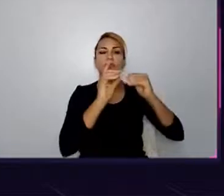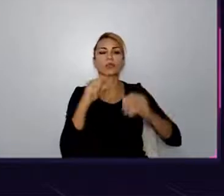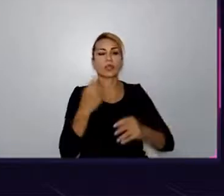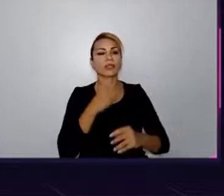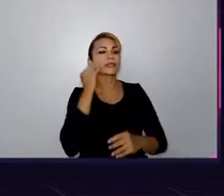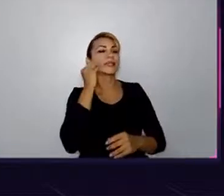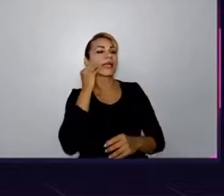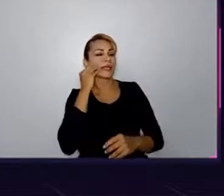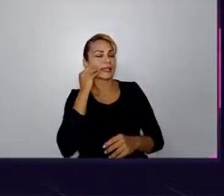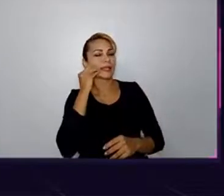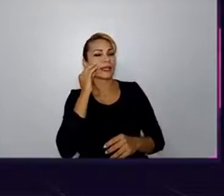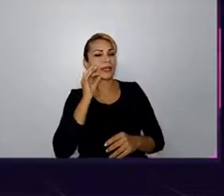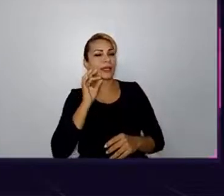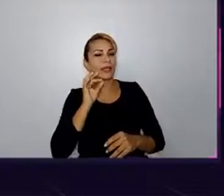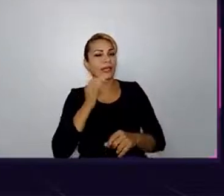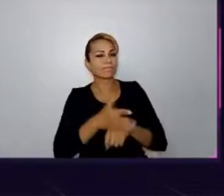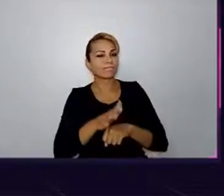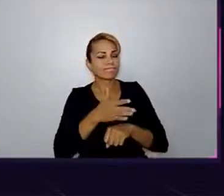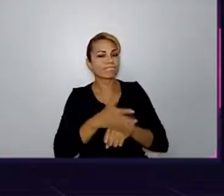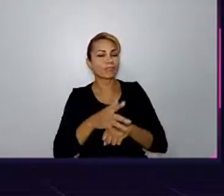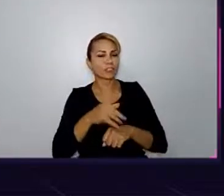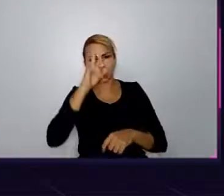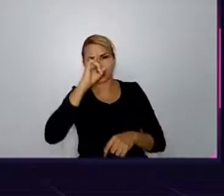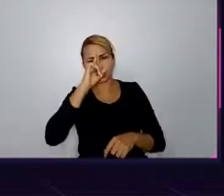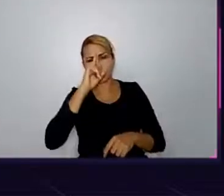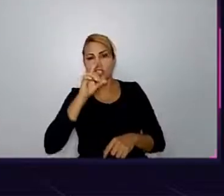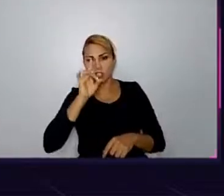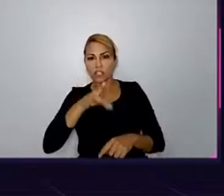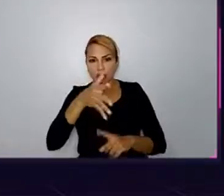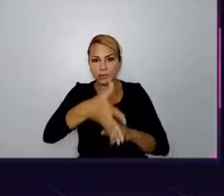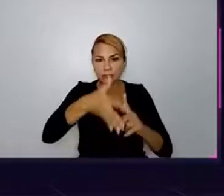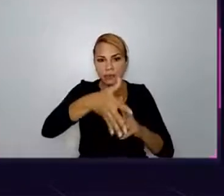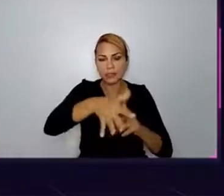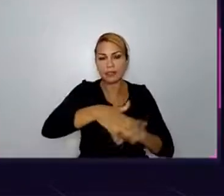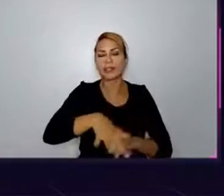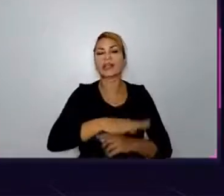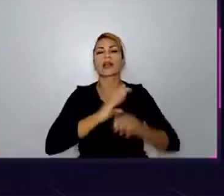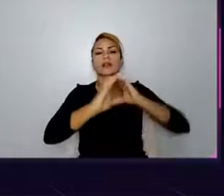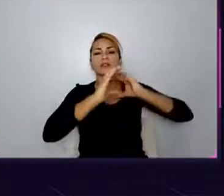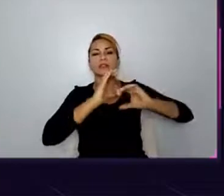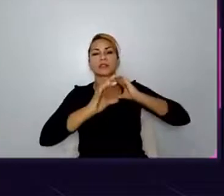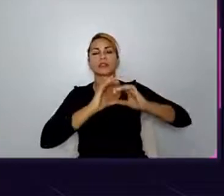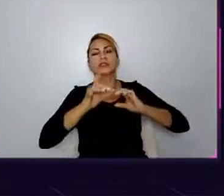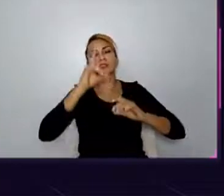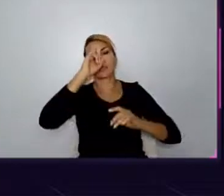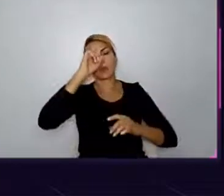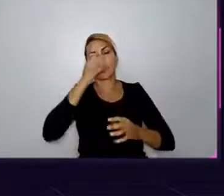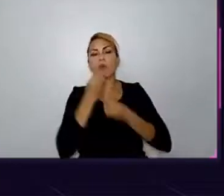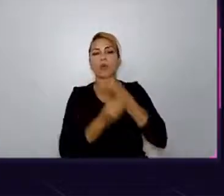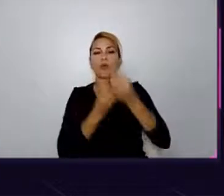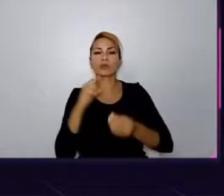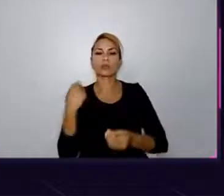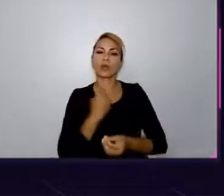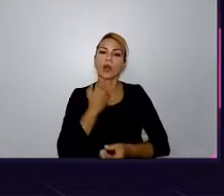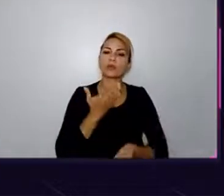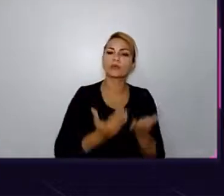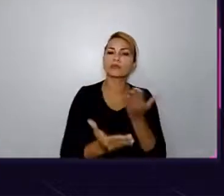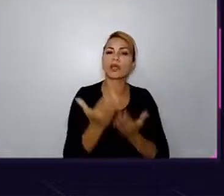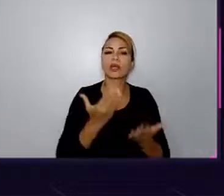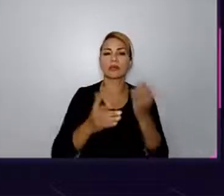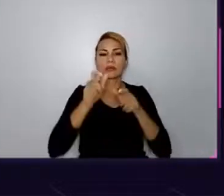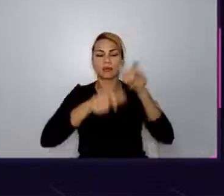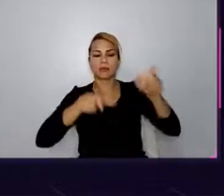e todos os dias, não só quando a gente está palestrando, né, mas a nossa comunicação e como a gente trata as pessoas, é, isso acaba saindo de,